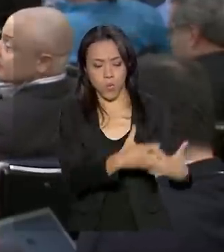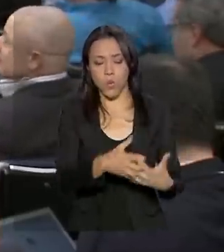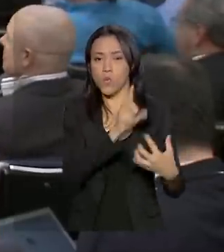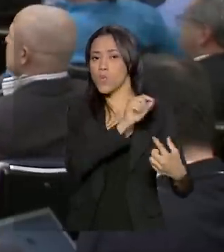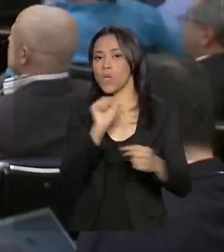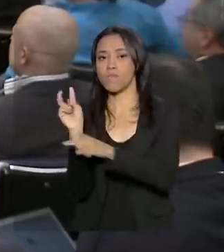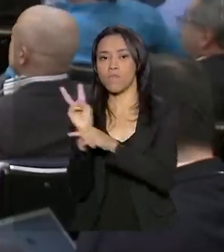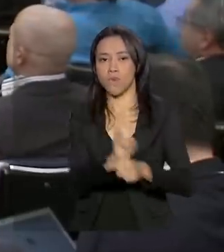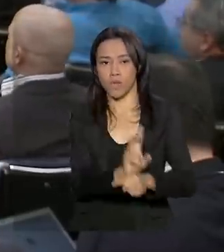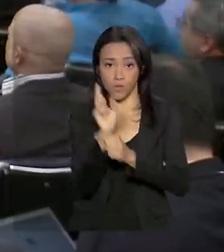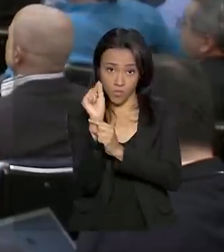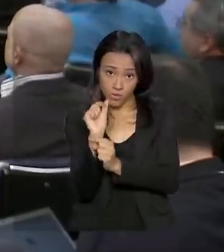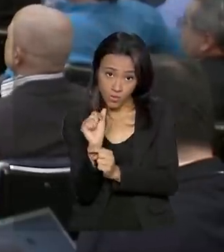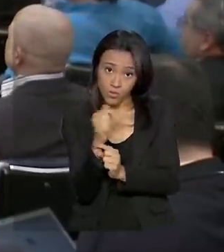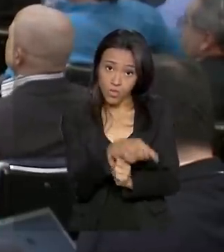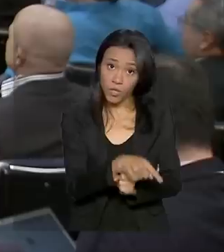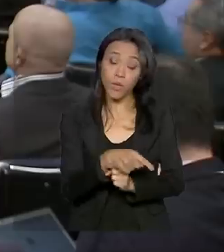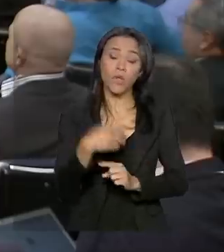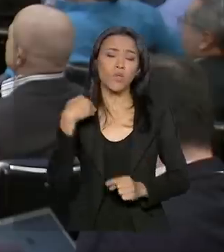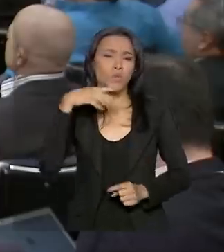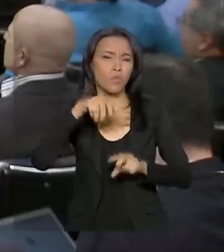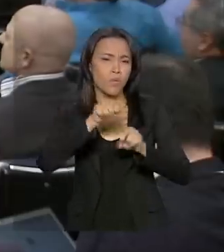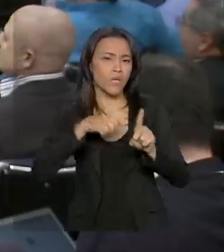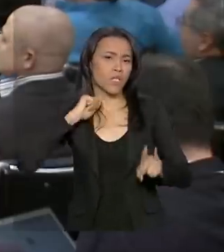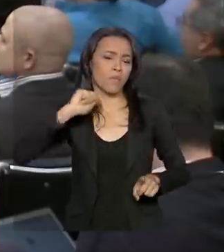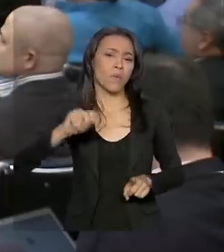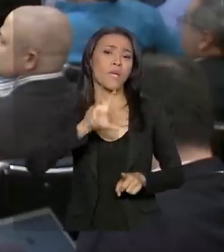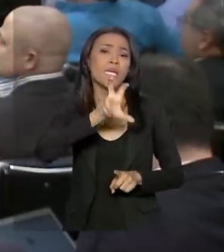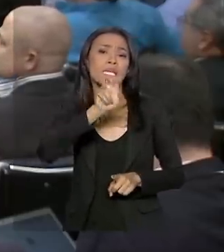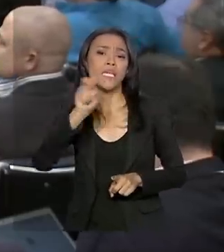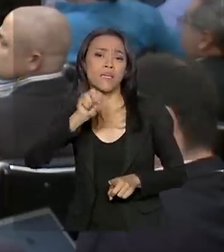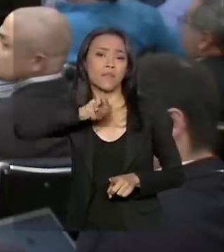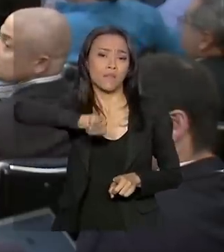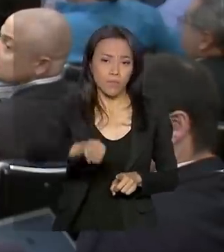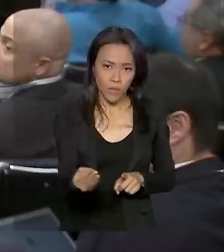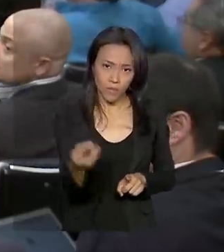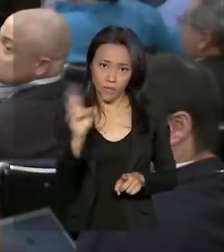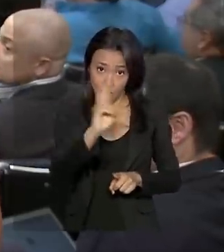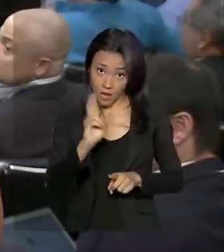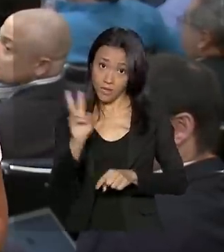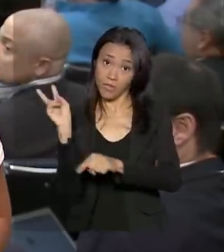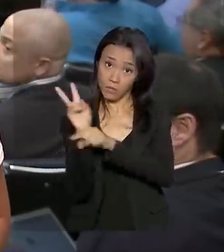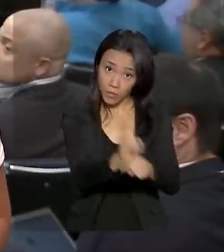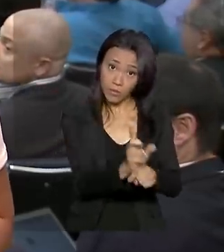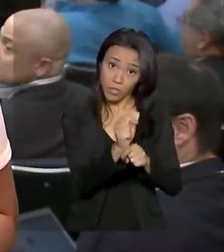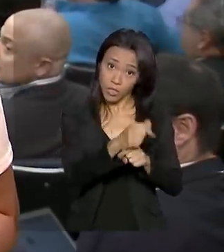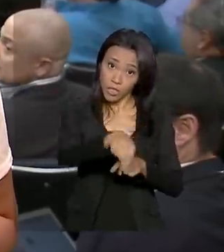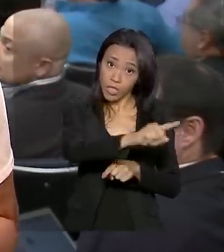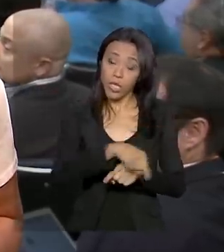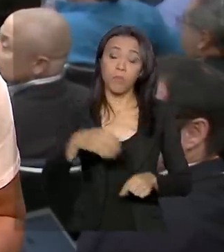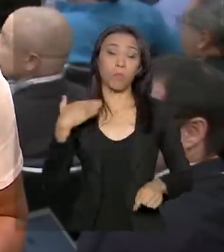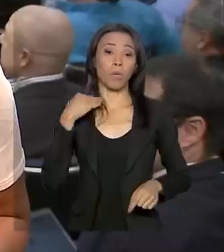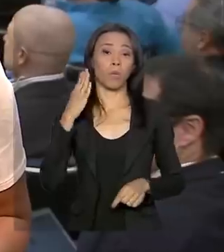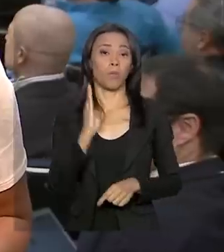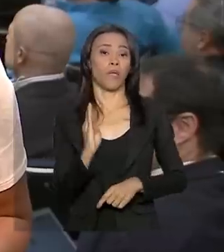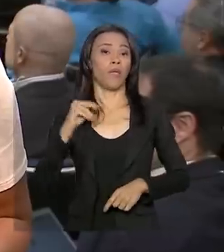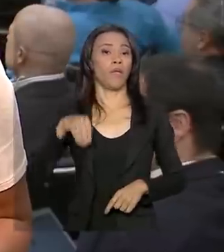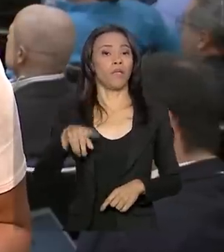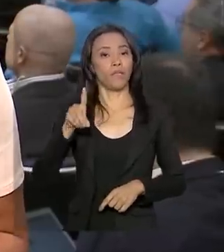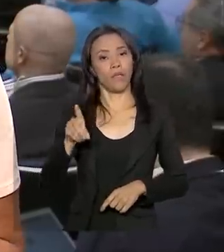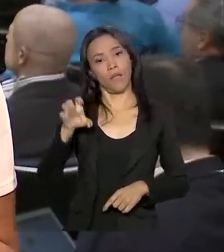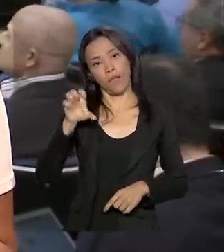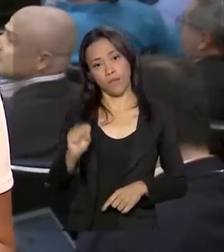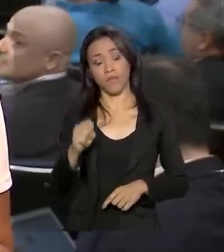abril, o governo liberou 500 milhões de reais em financiamentos do BNDES. Seriam empréstimos de até